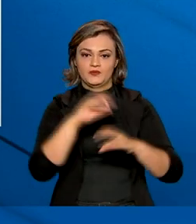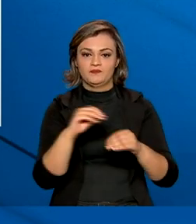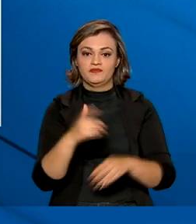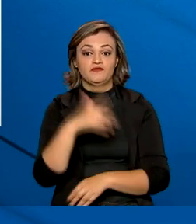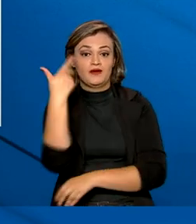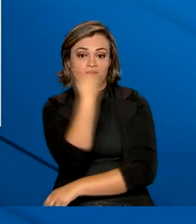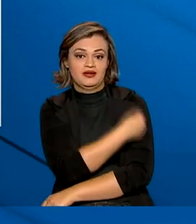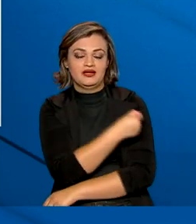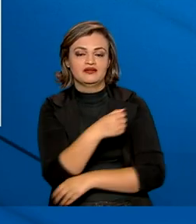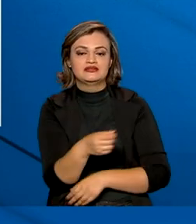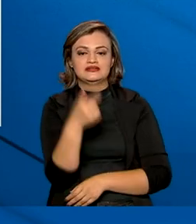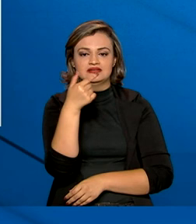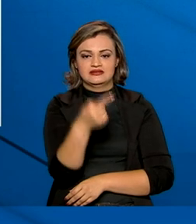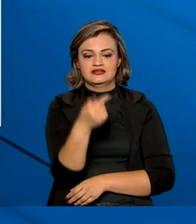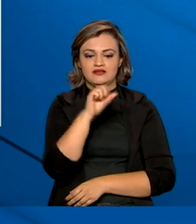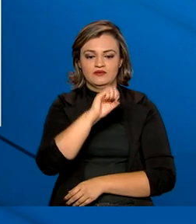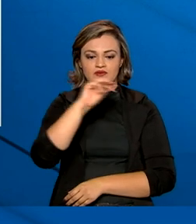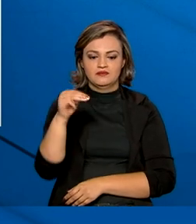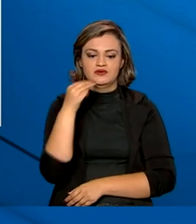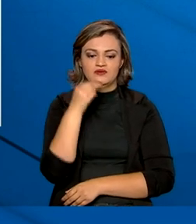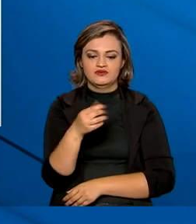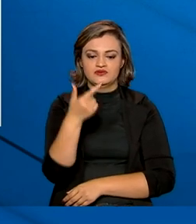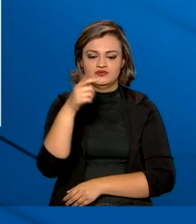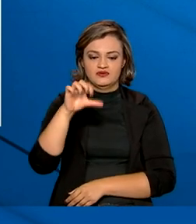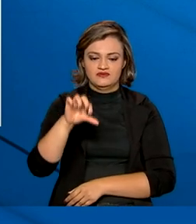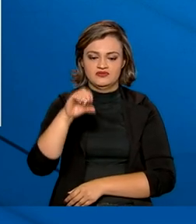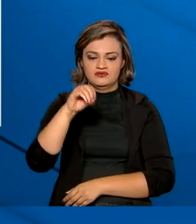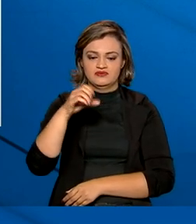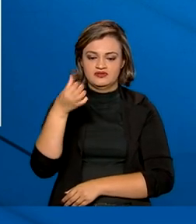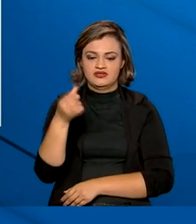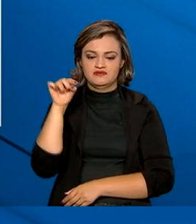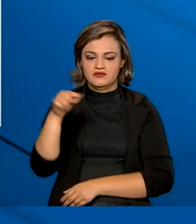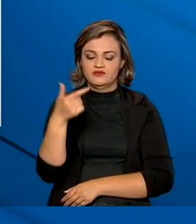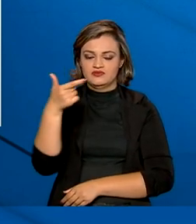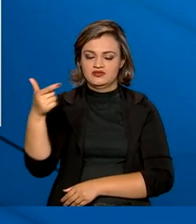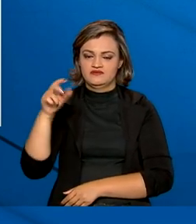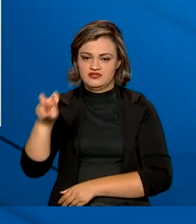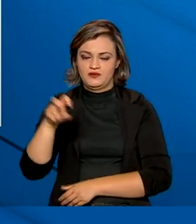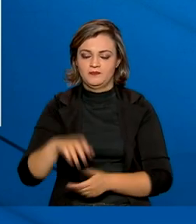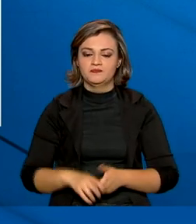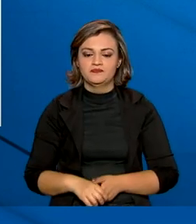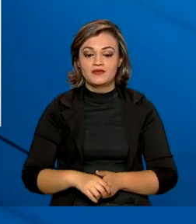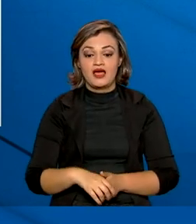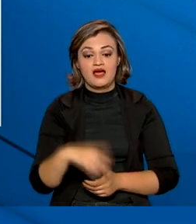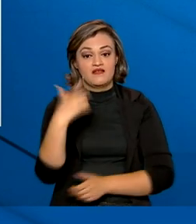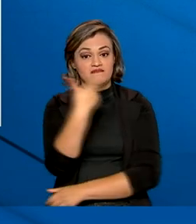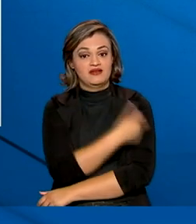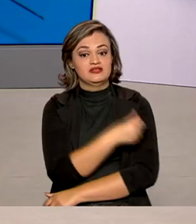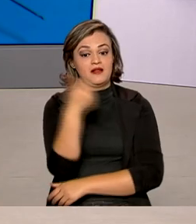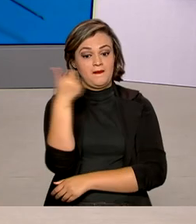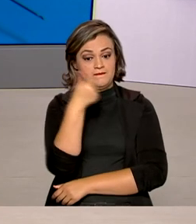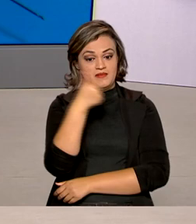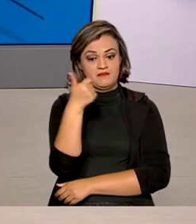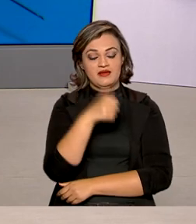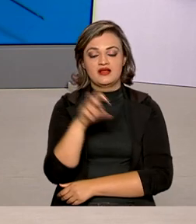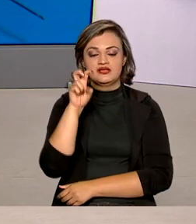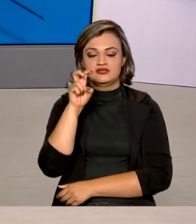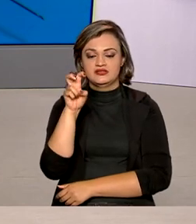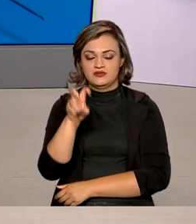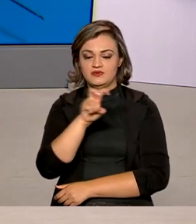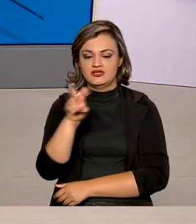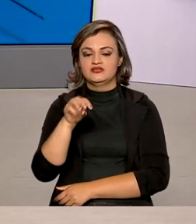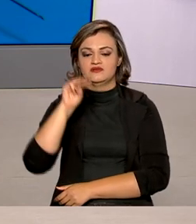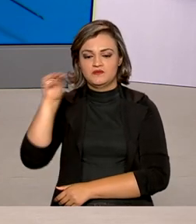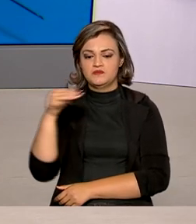aplicadas 78.906.225 doses ao todo, quem tomou a primeira dose 55